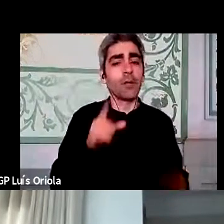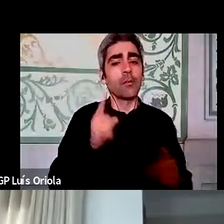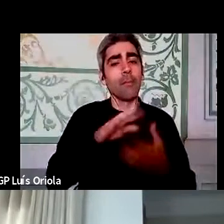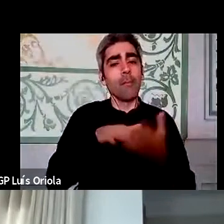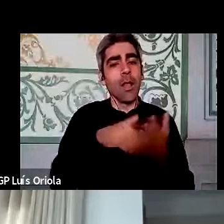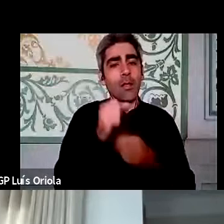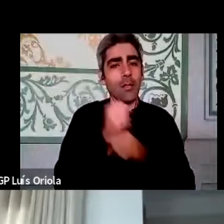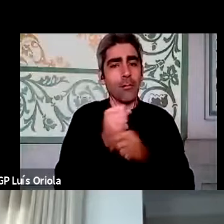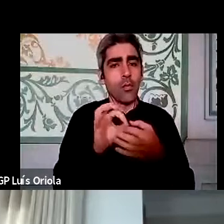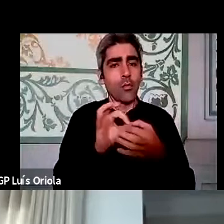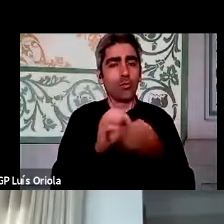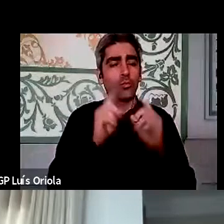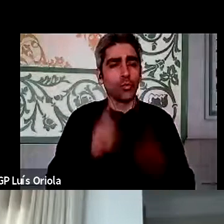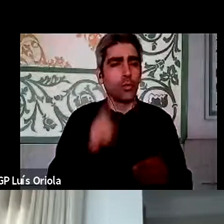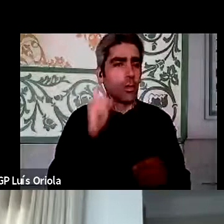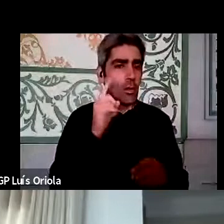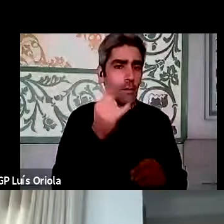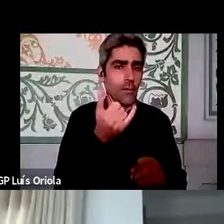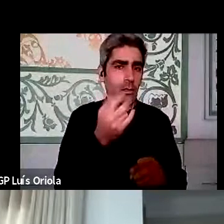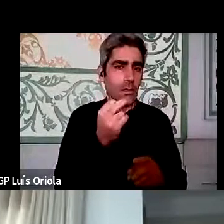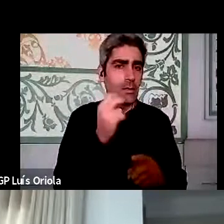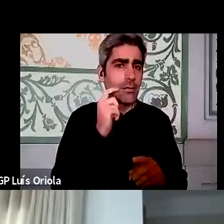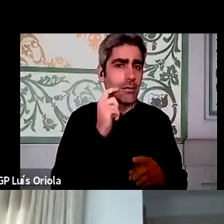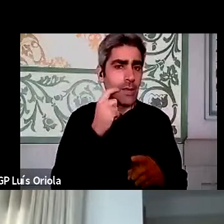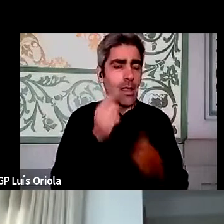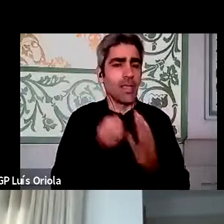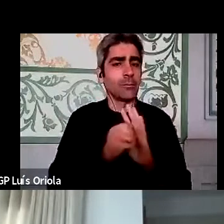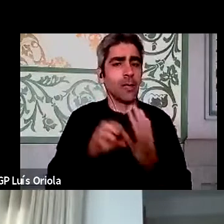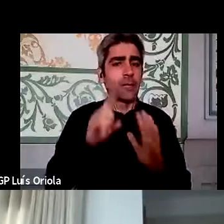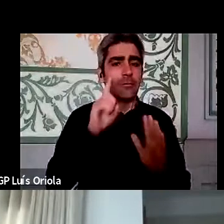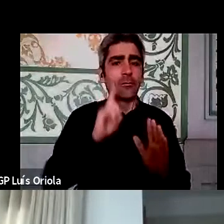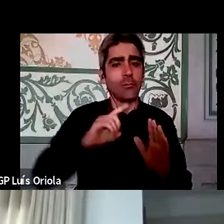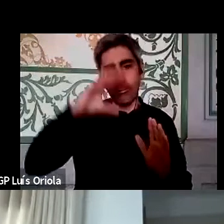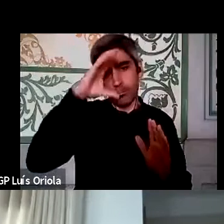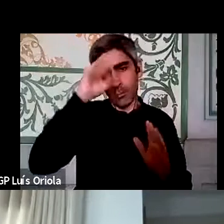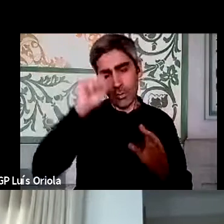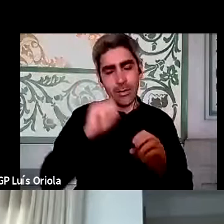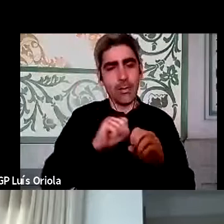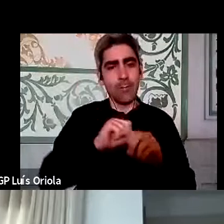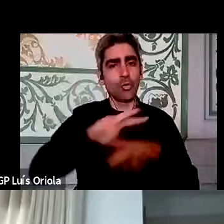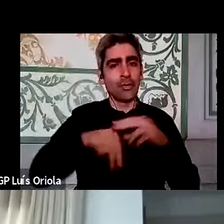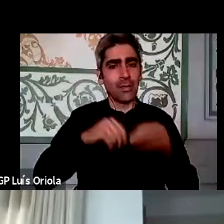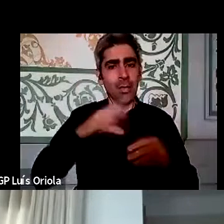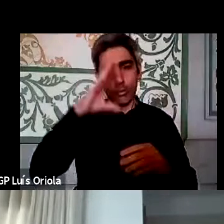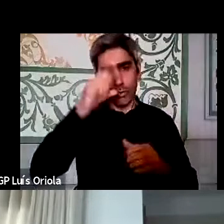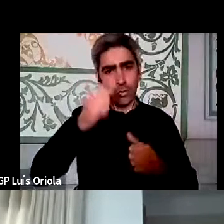ser desenhado a partir de 23 de abril, quando foi publicado o despacho da Ministra da Modernização do Estado e da Administração Pública, com um conjunto de